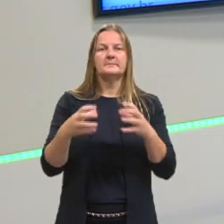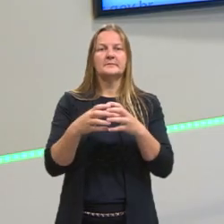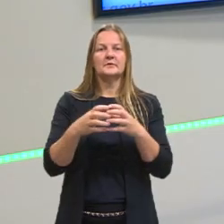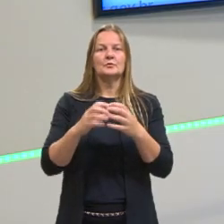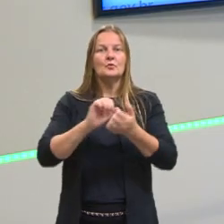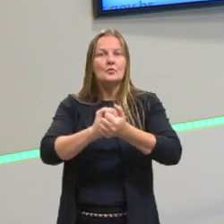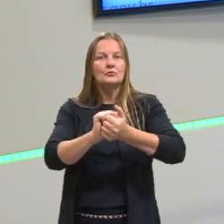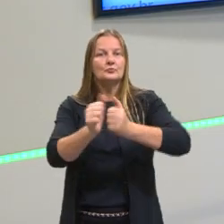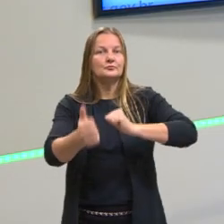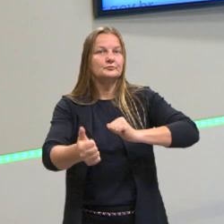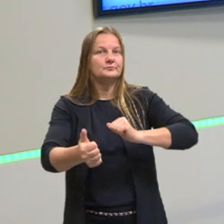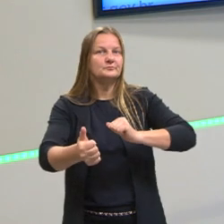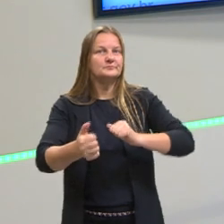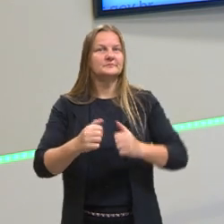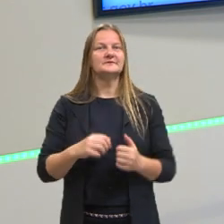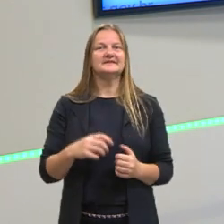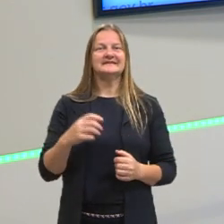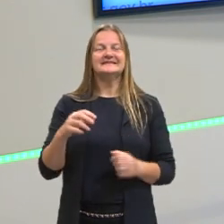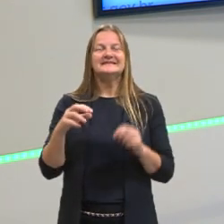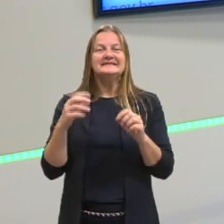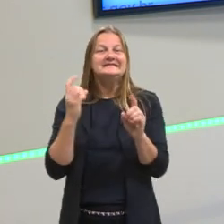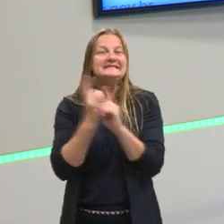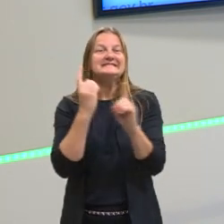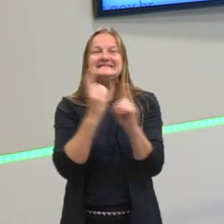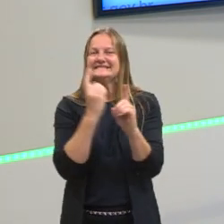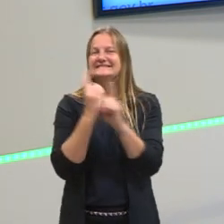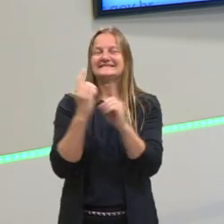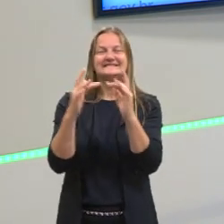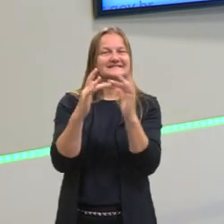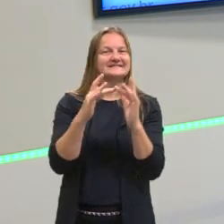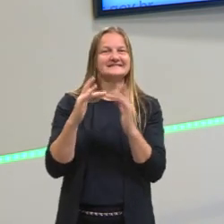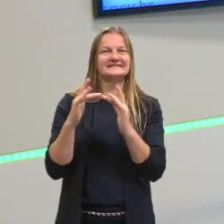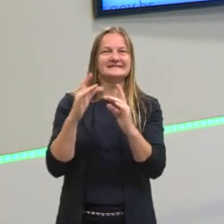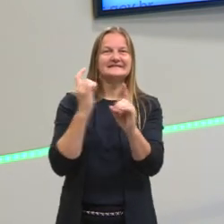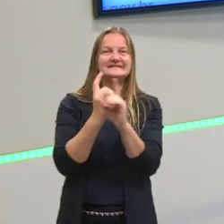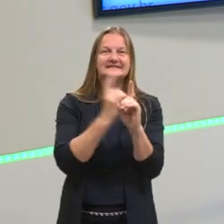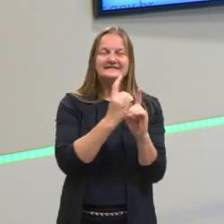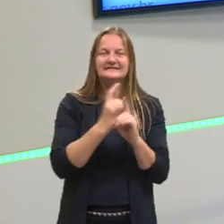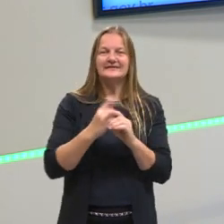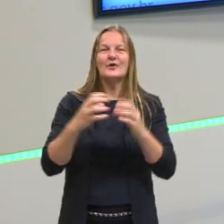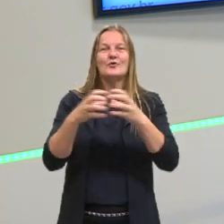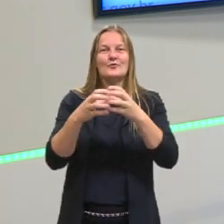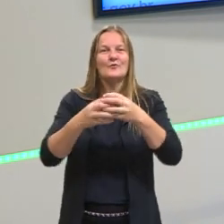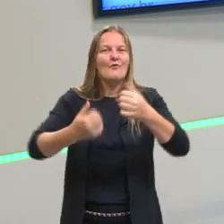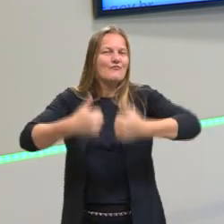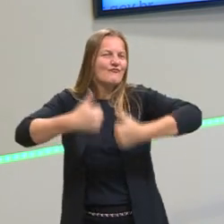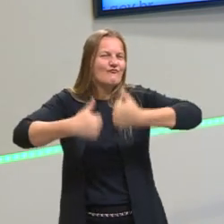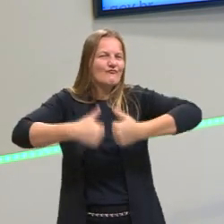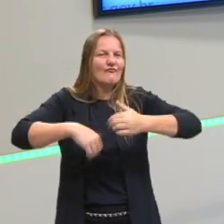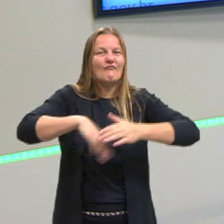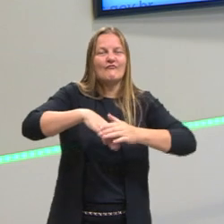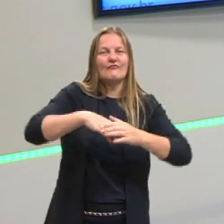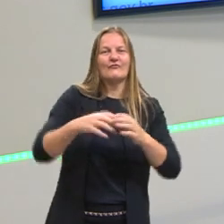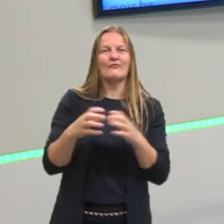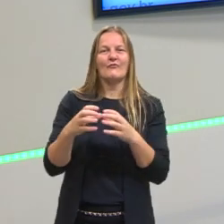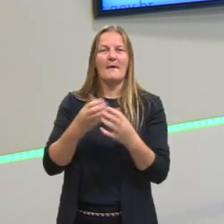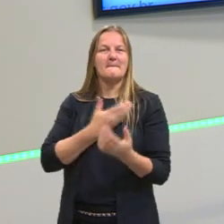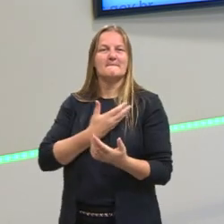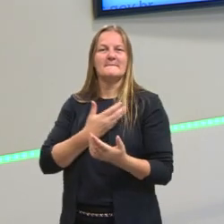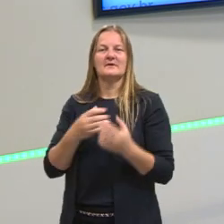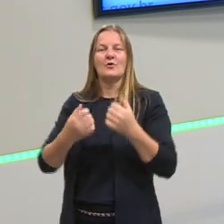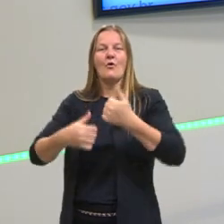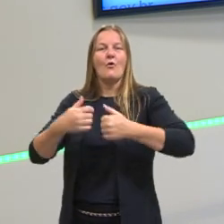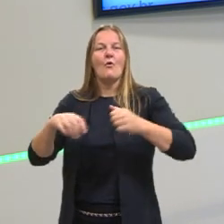esporte que se reúne muito seguido, tem contato muito seguido, um grupo de futebol, por exemplo, ou você que tem uma banda de